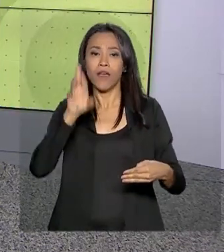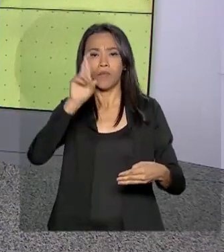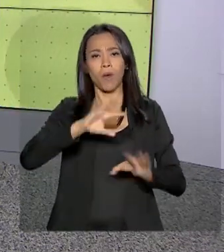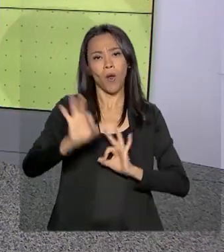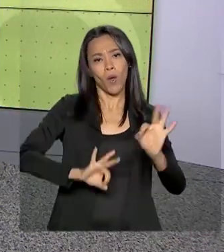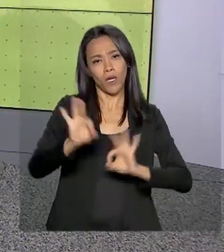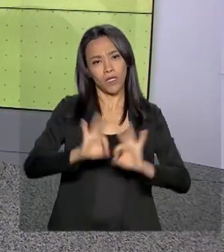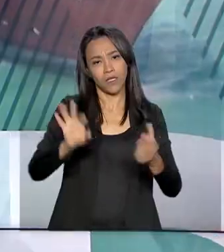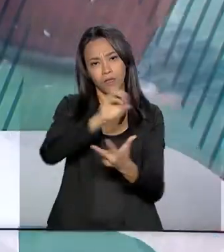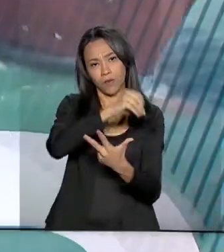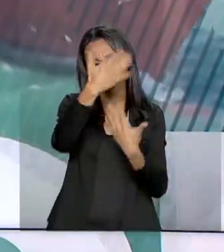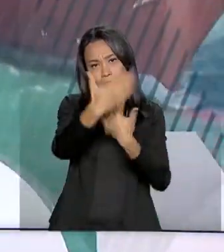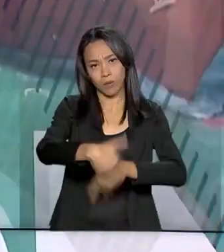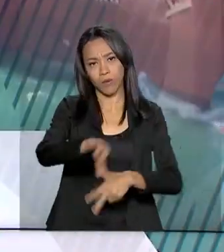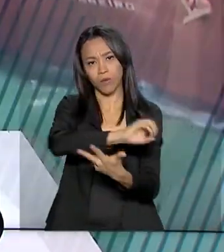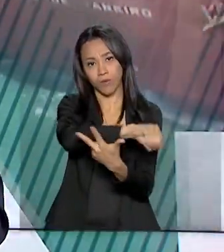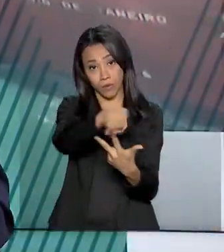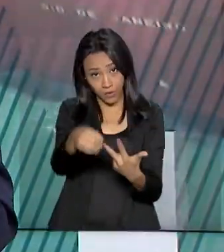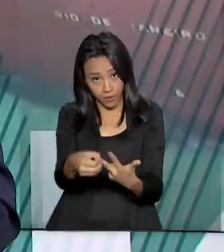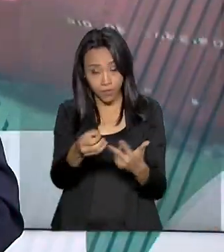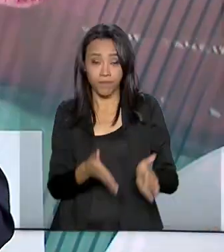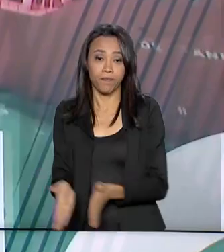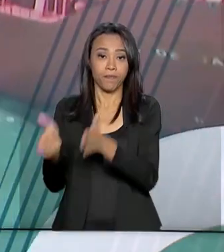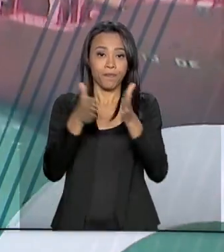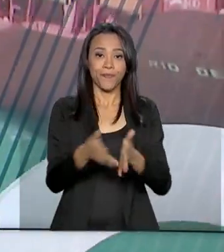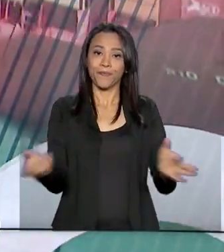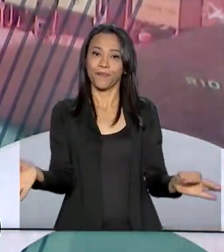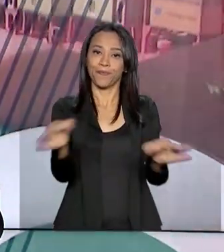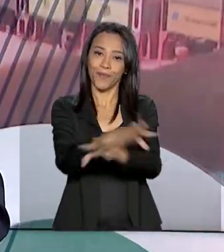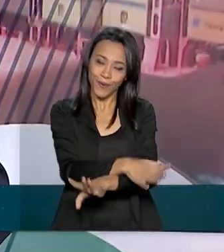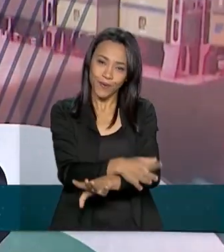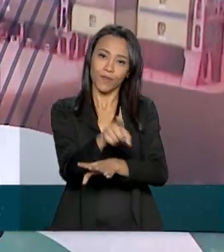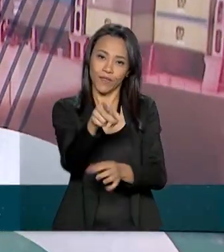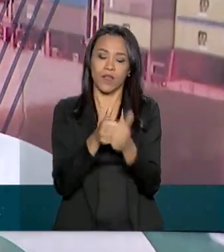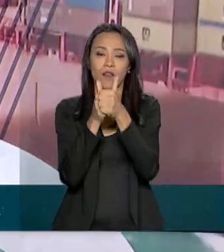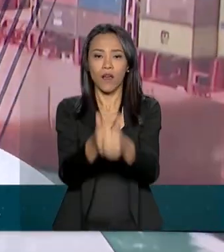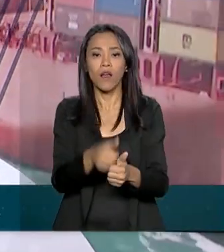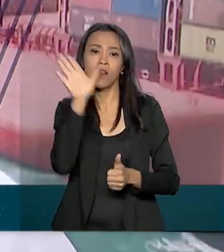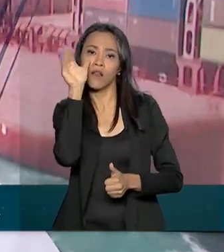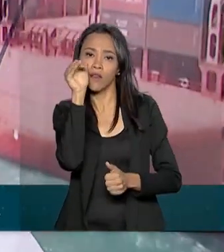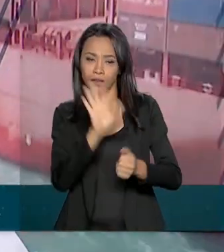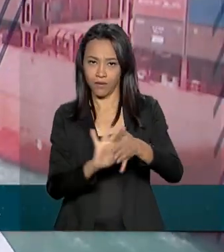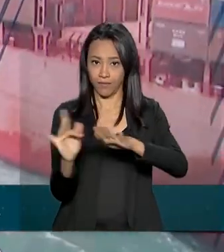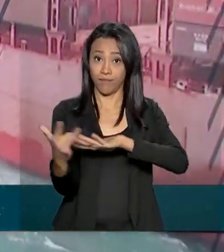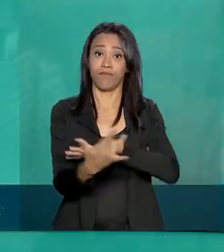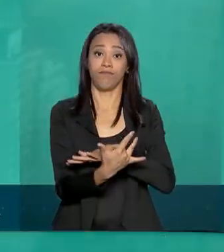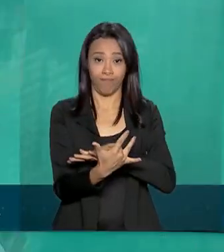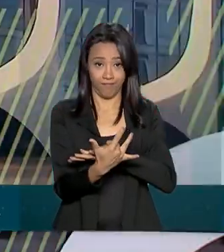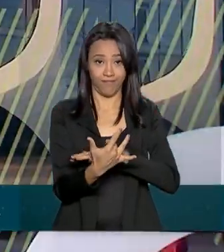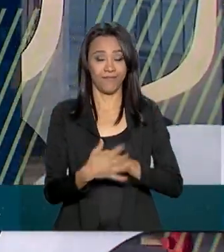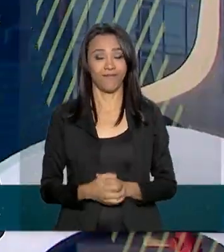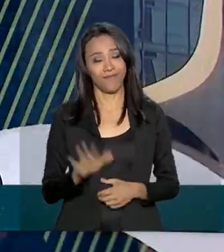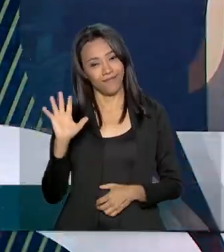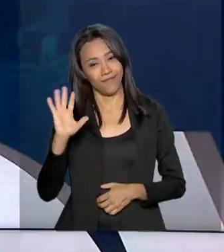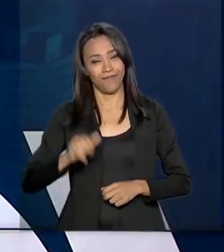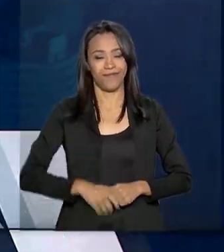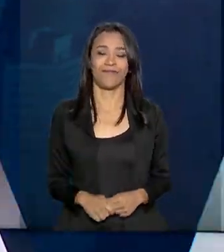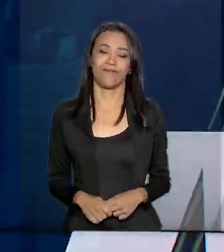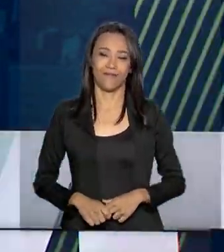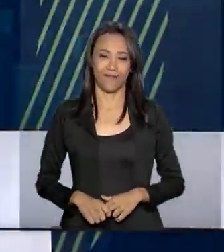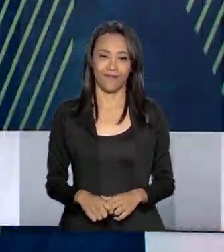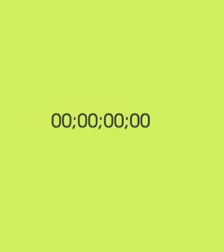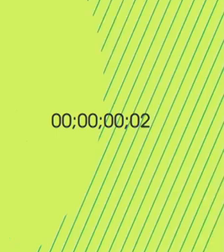Médio, o ENEM. O governo agora fica por aqui. Nos acompanhe também pelas nossas redes sociais. Até mais!